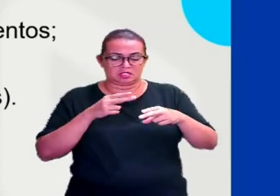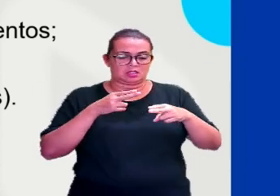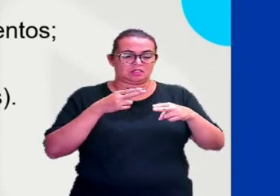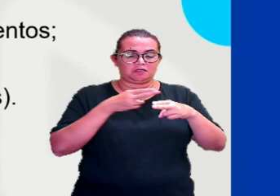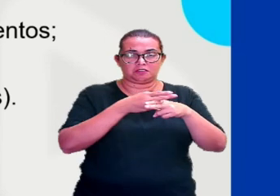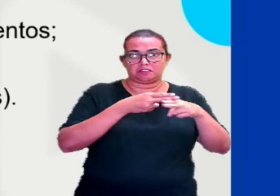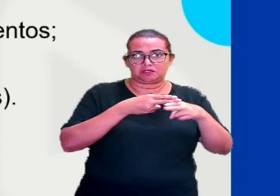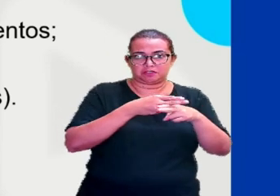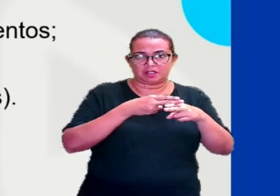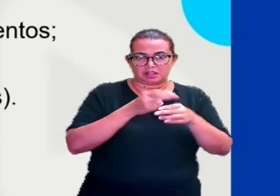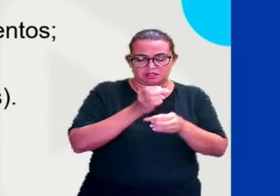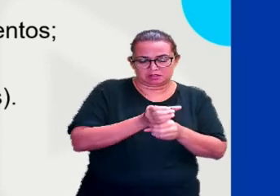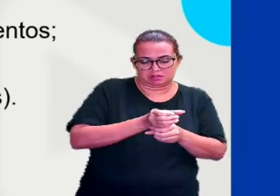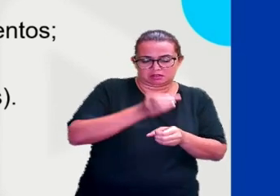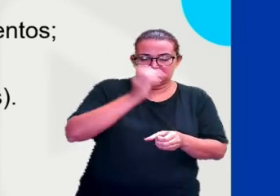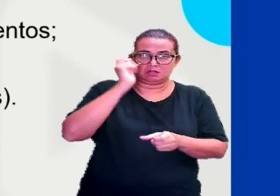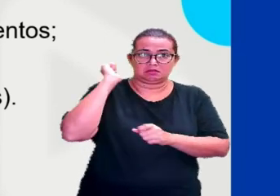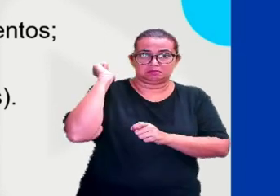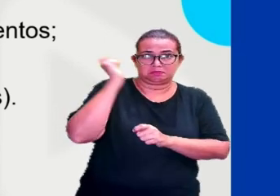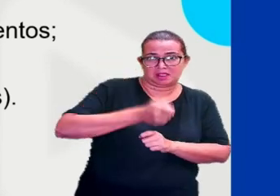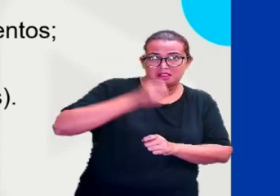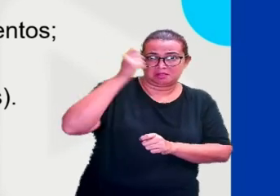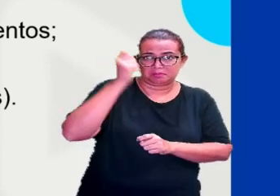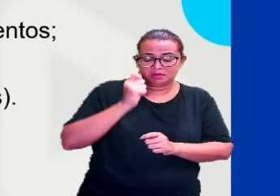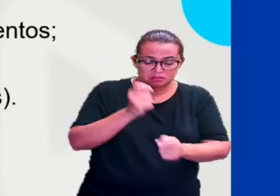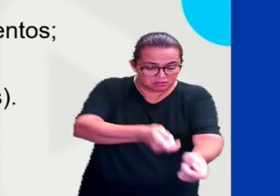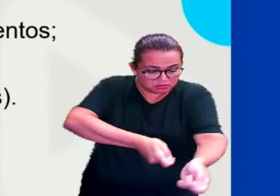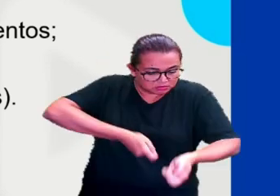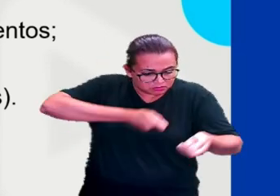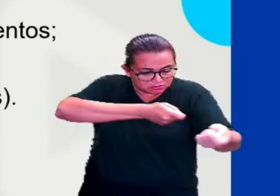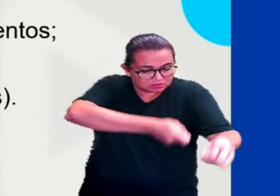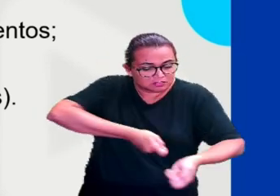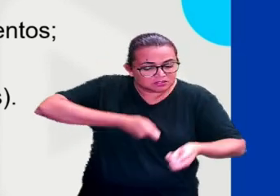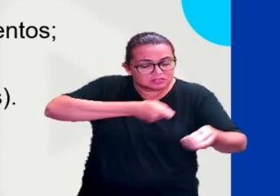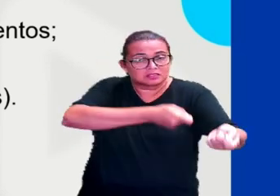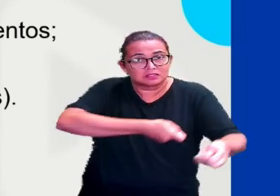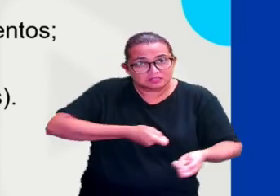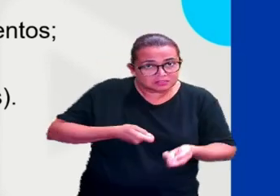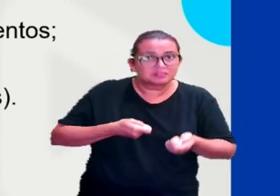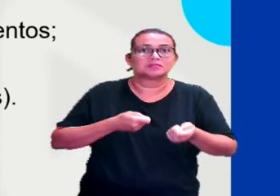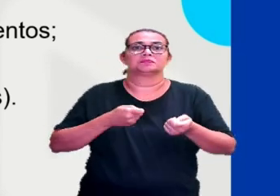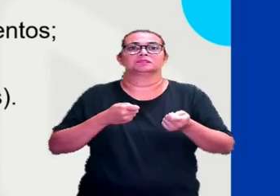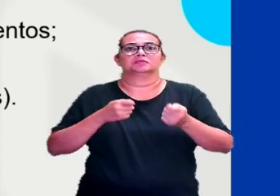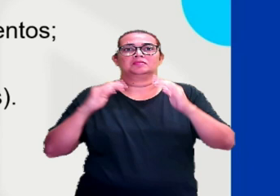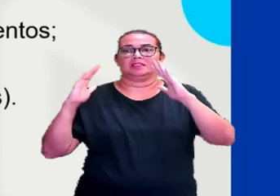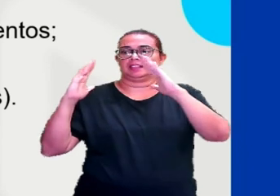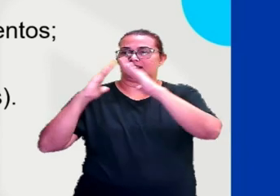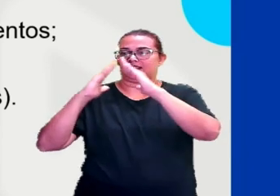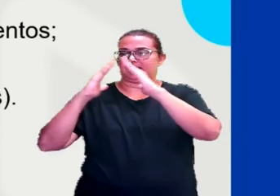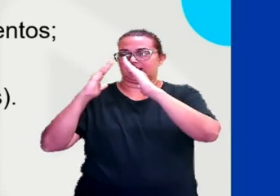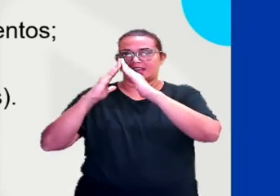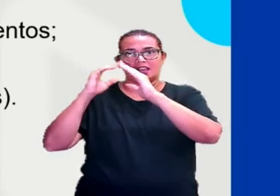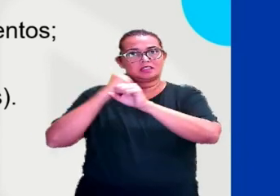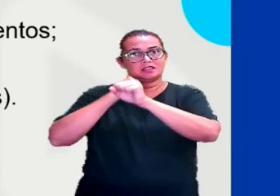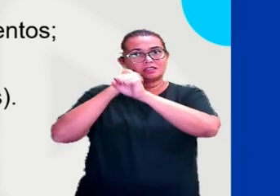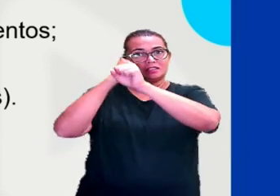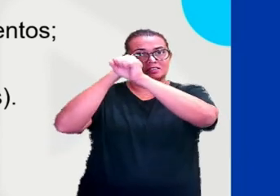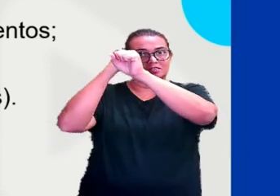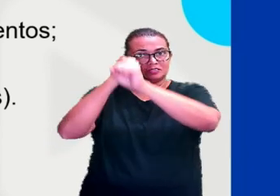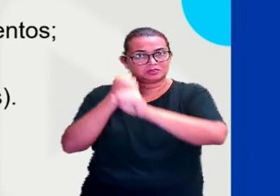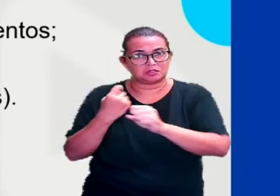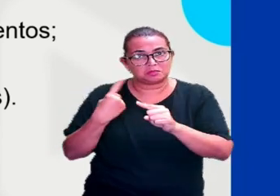machados, enxadas, as casas para se abrigarem, né? Porque antes a gente viu que no paleolítico as pessoas